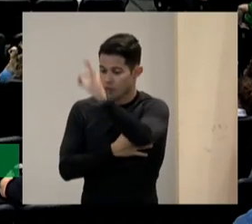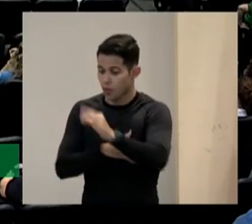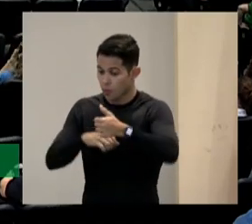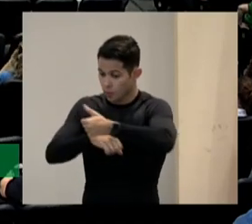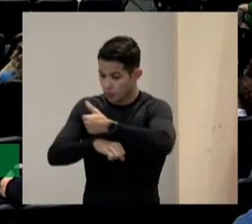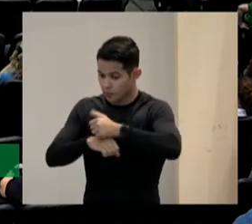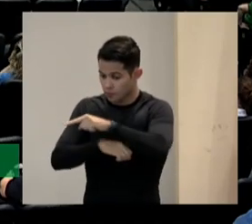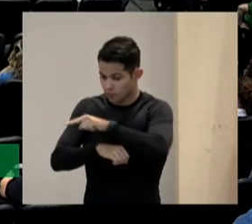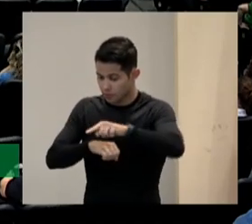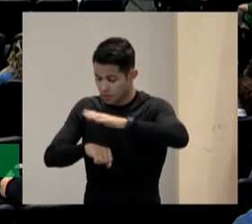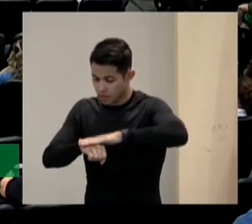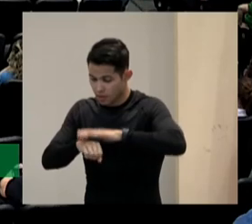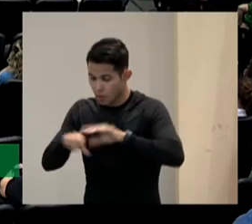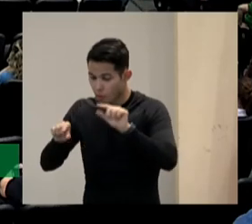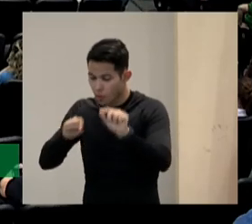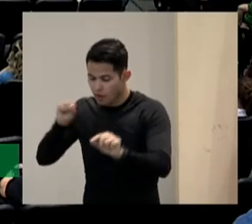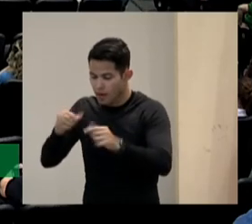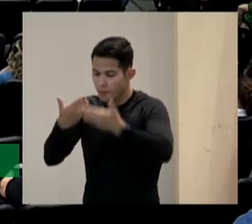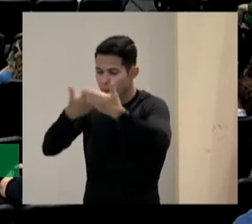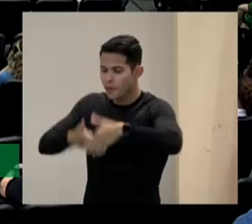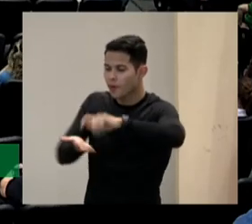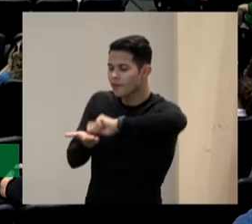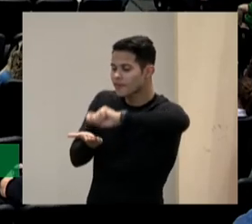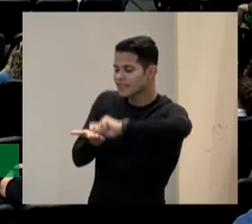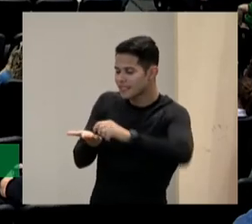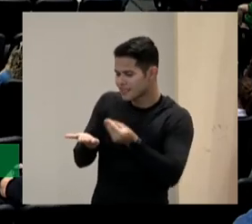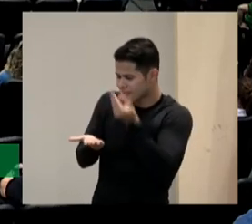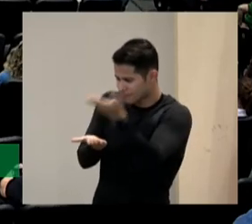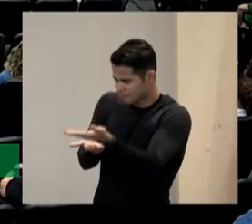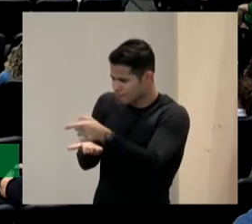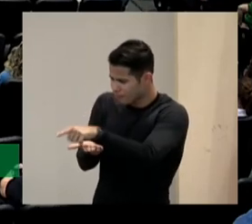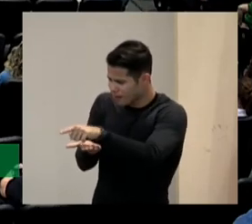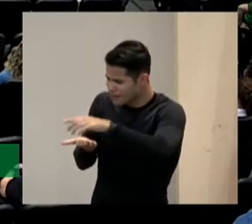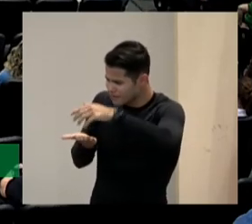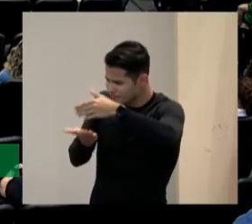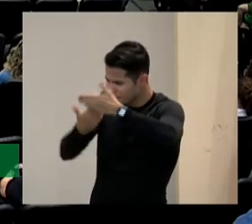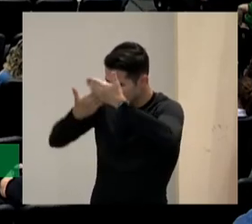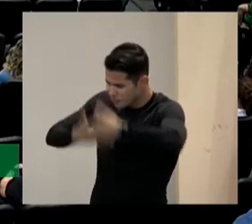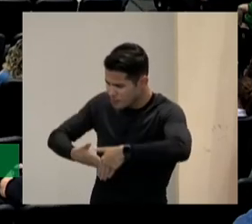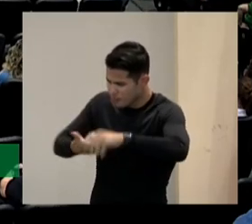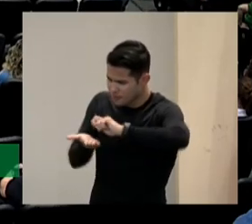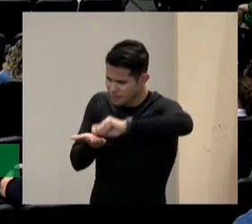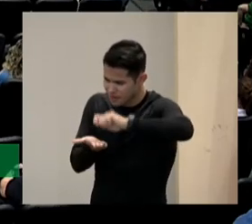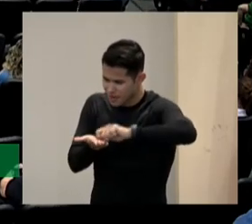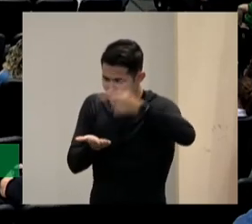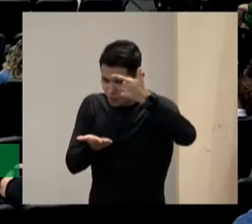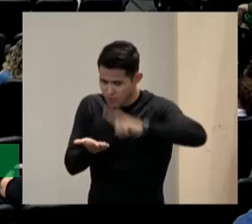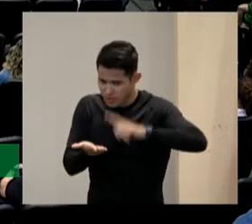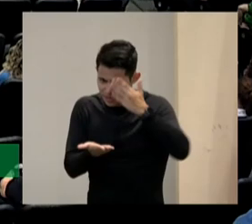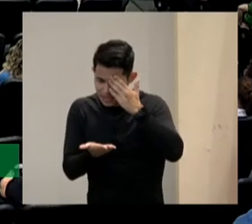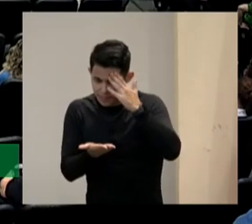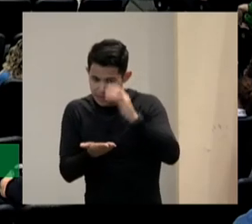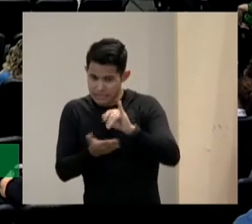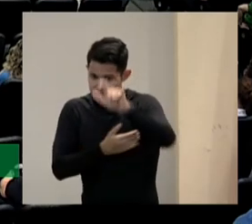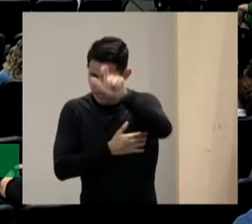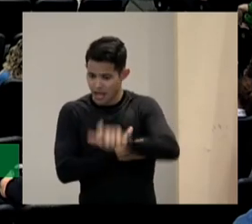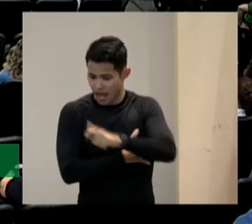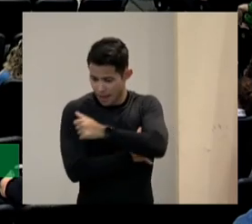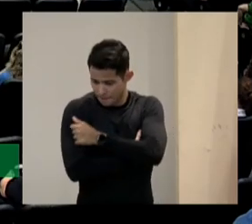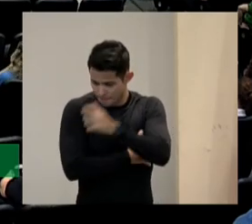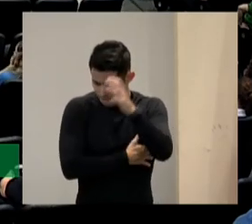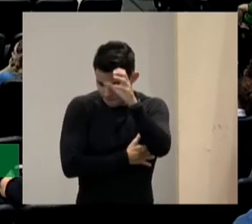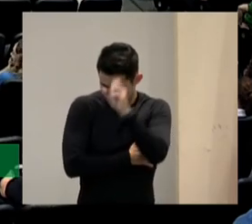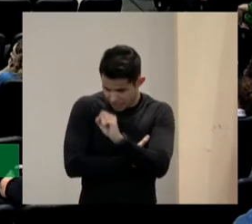fazem que é uma prova escrita será que com isso conseguimos saber se o aluno aprendeu ou não aprendeu? ou simplesmente